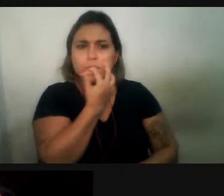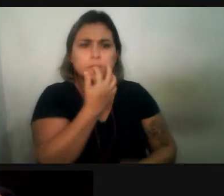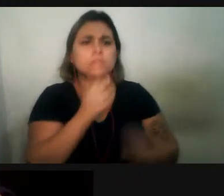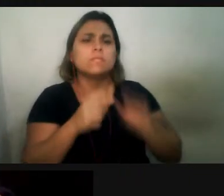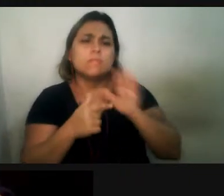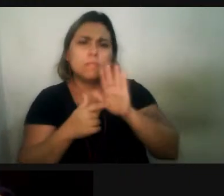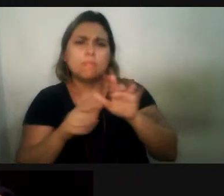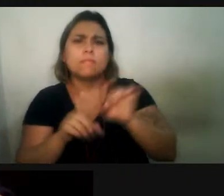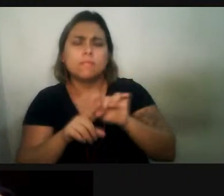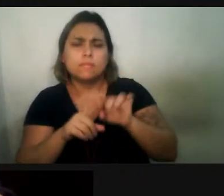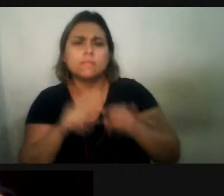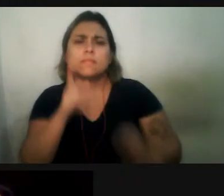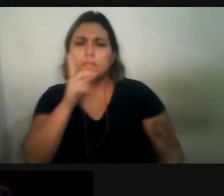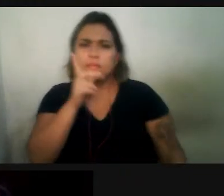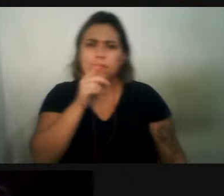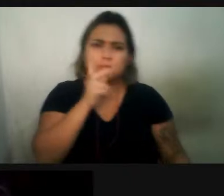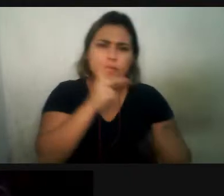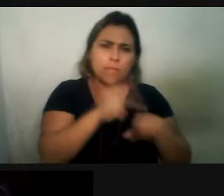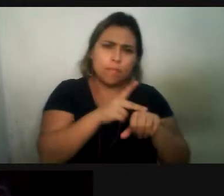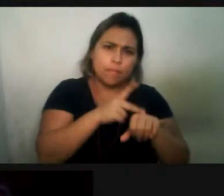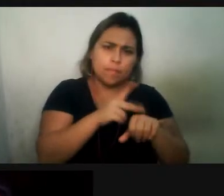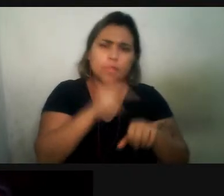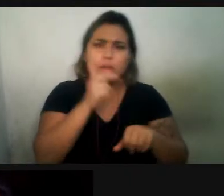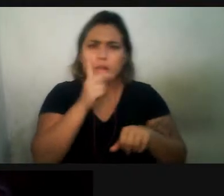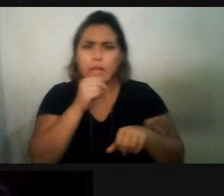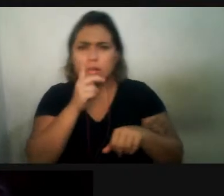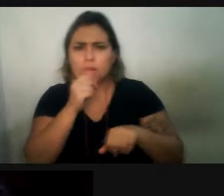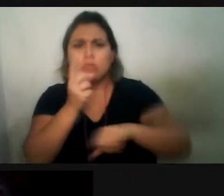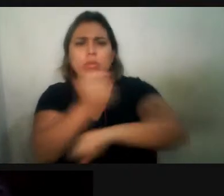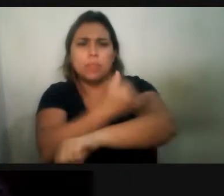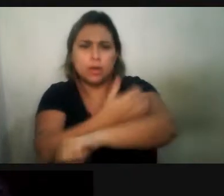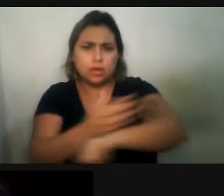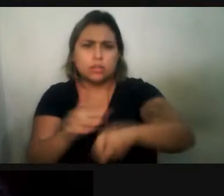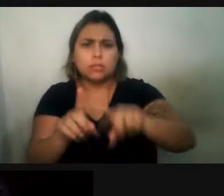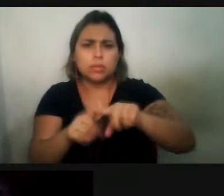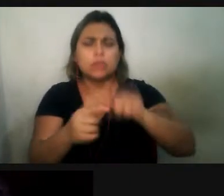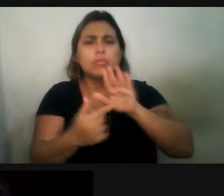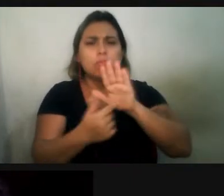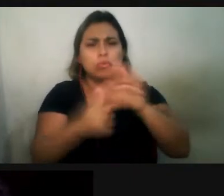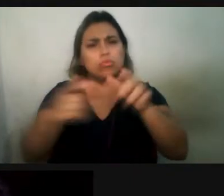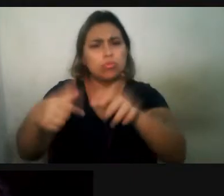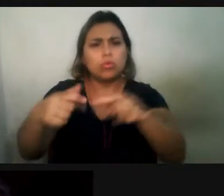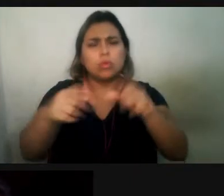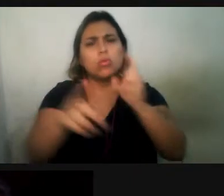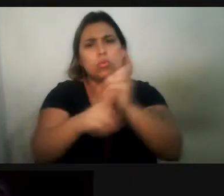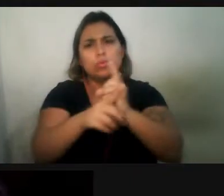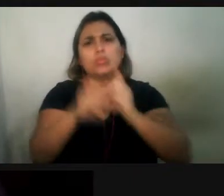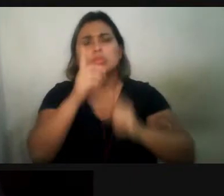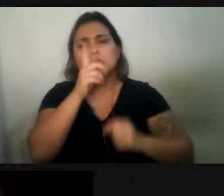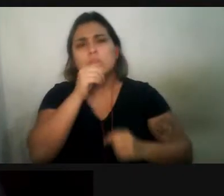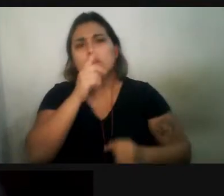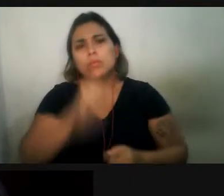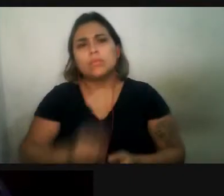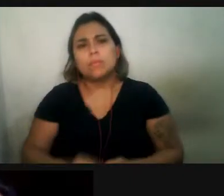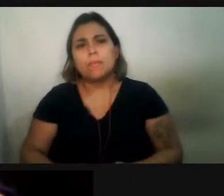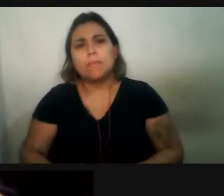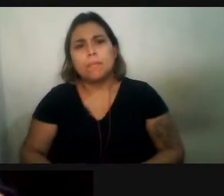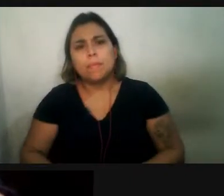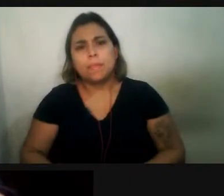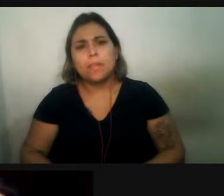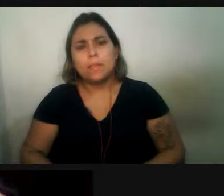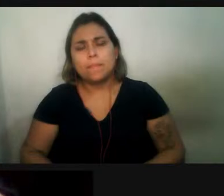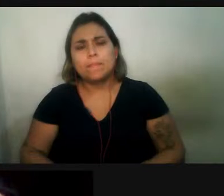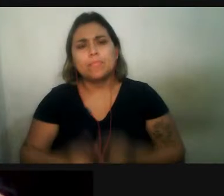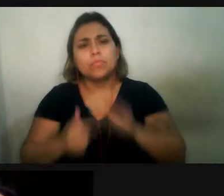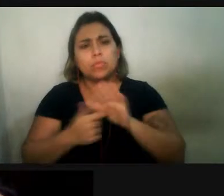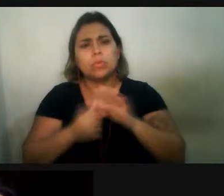engano. Mas tem muitos animais que transitam entre essas águas, locais onde tem encontro de água, então isso significaria que o animal teria que ficar mudando o tempo